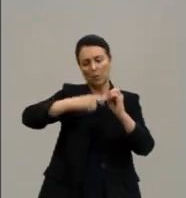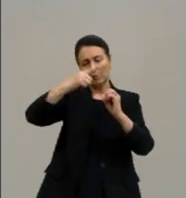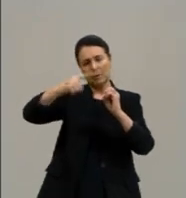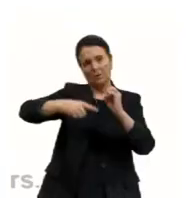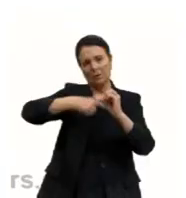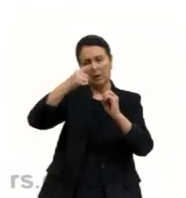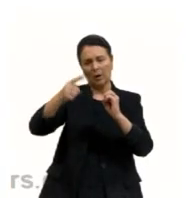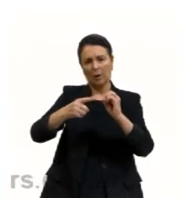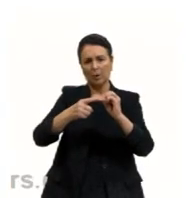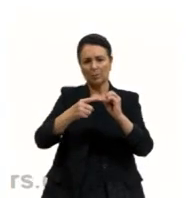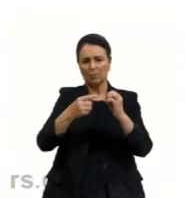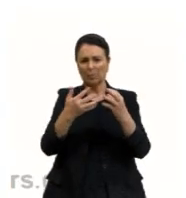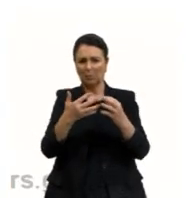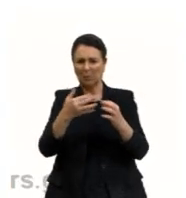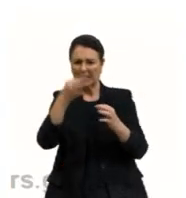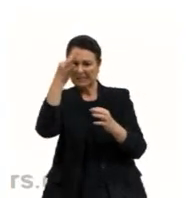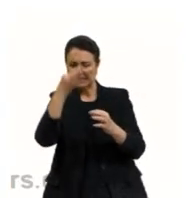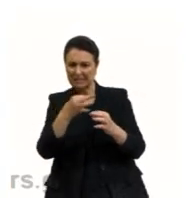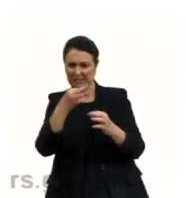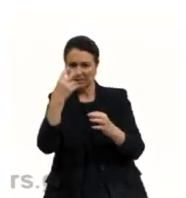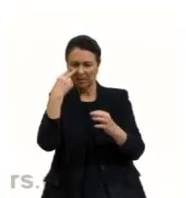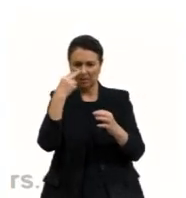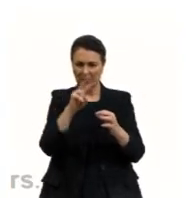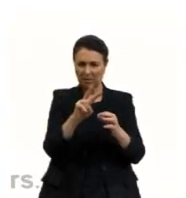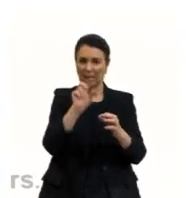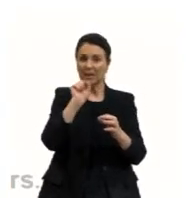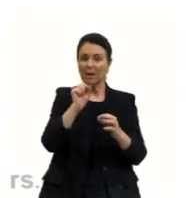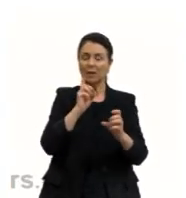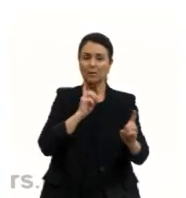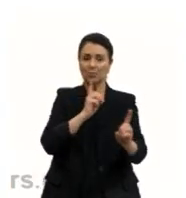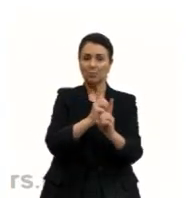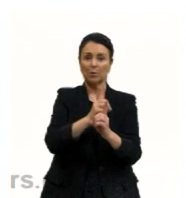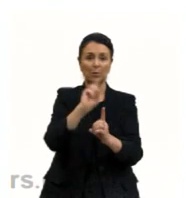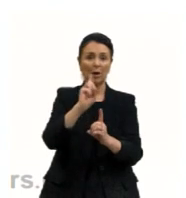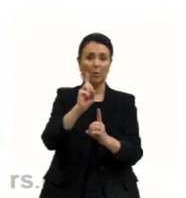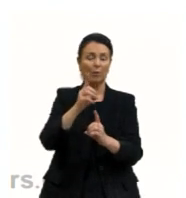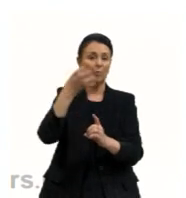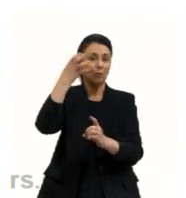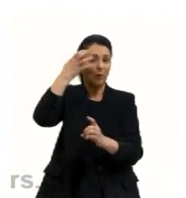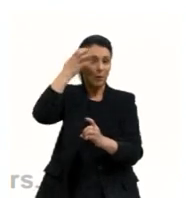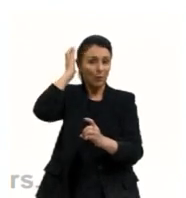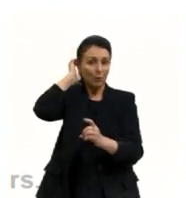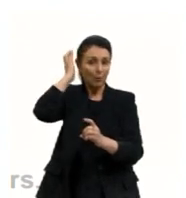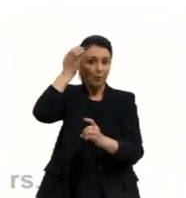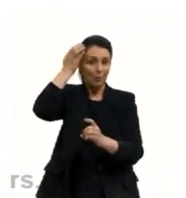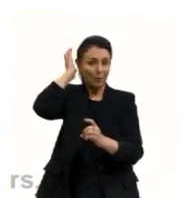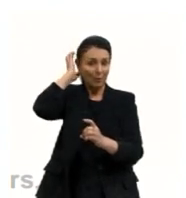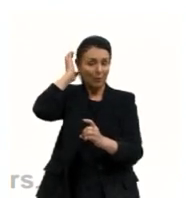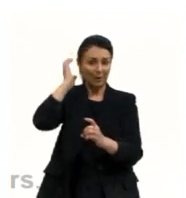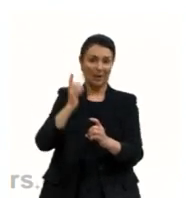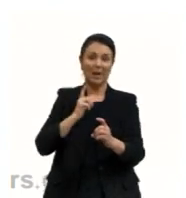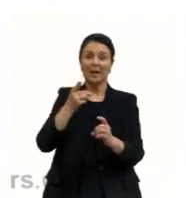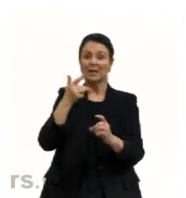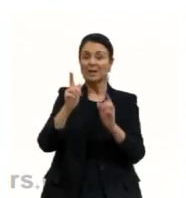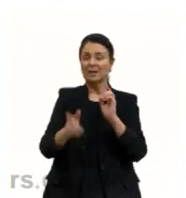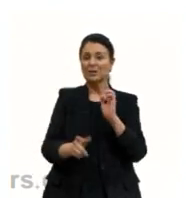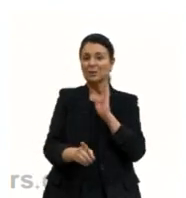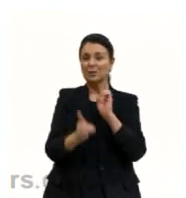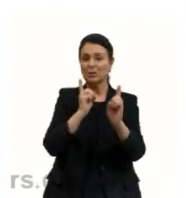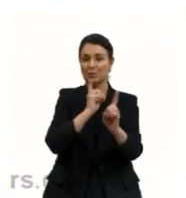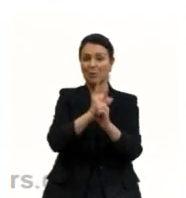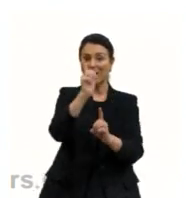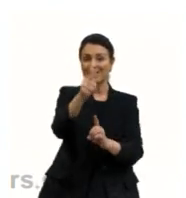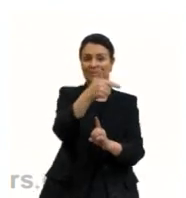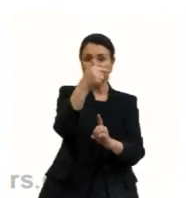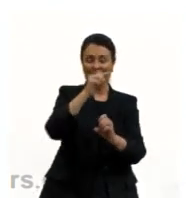Também não. Isso foi uma descoberta do Born, que dividiu as sete camadas que um átomo pode ter. C.